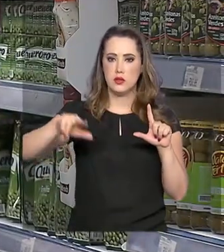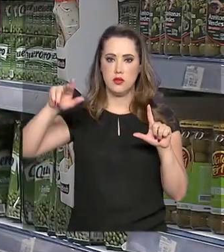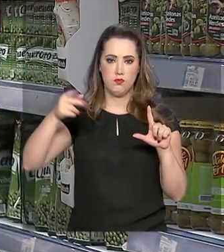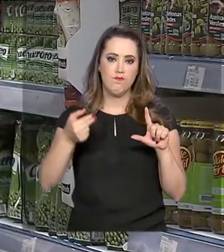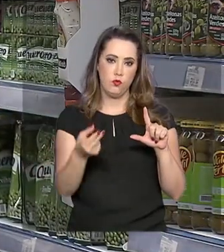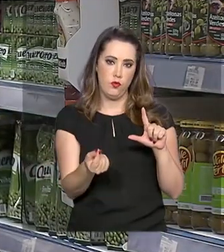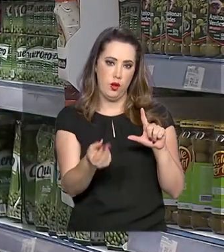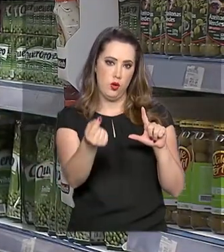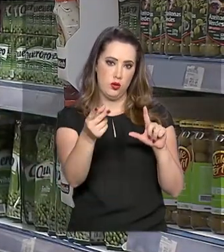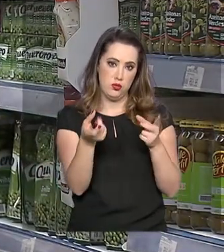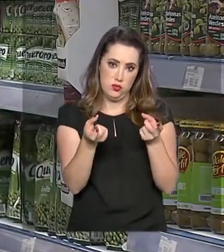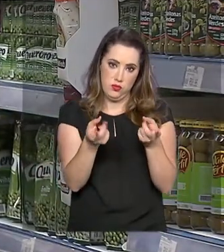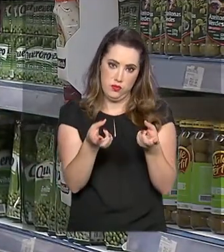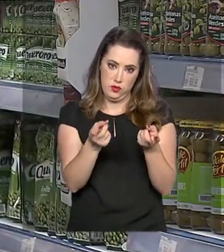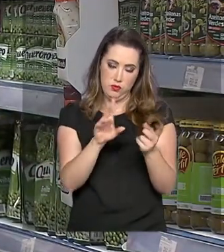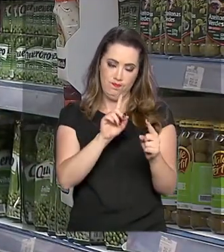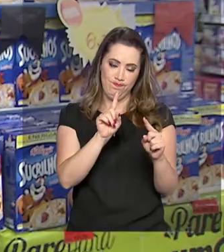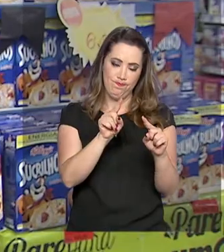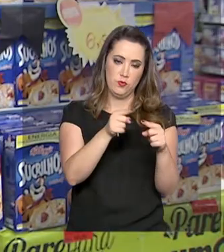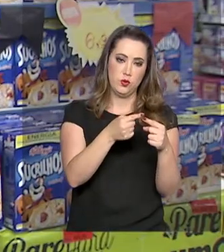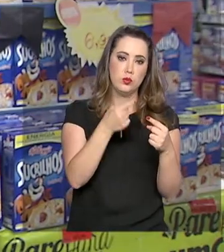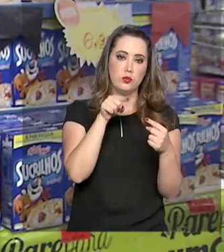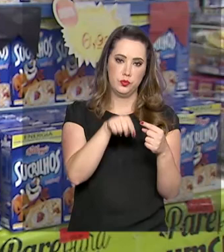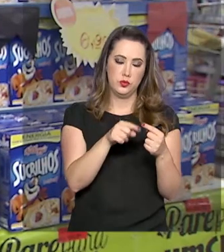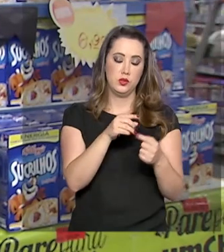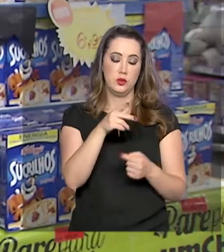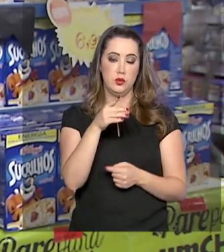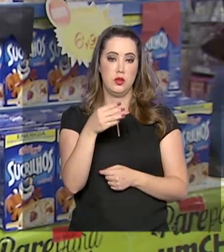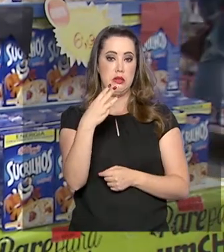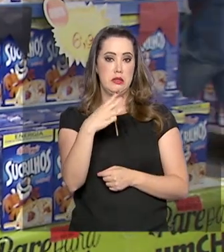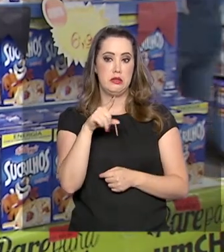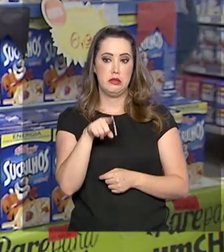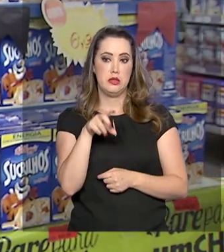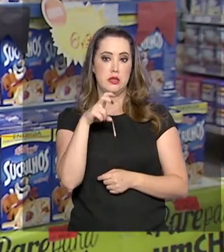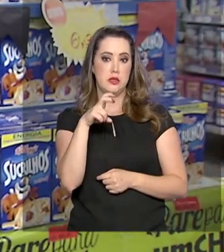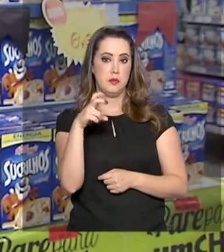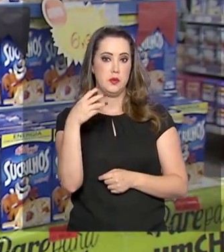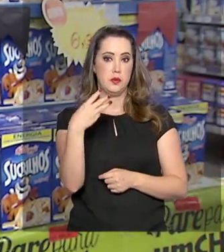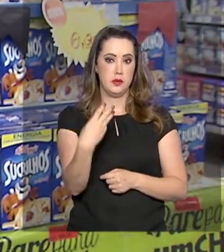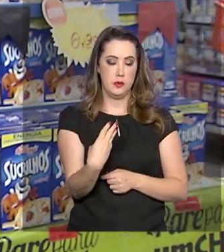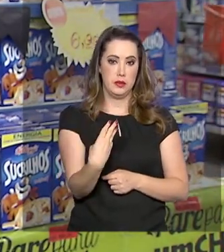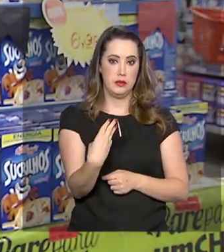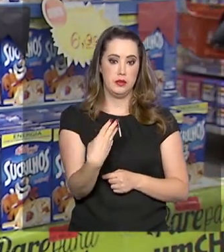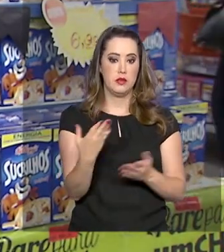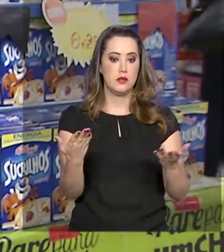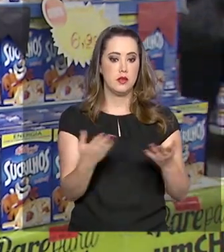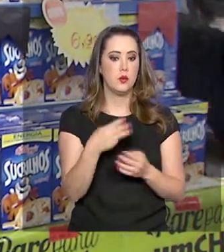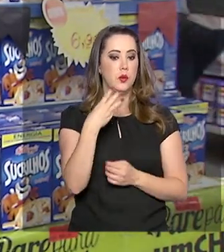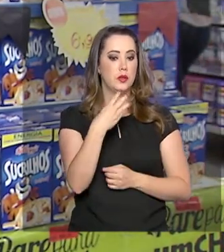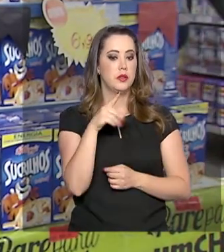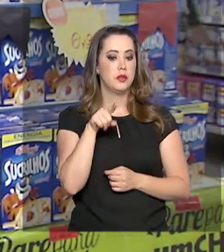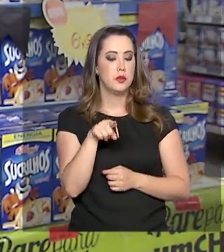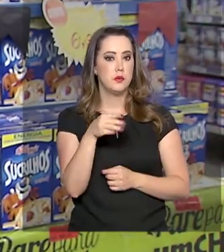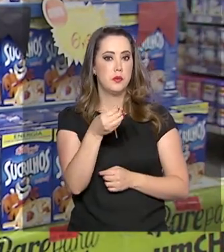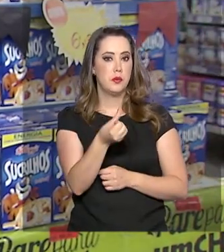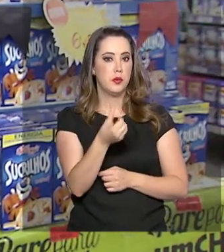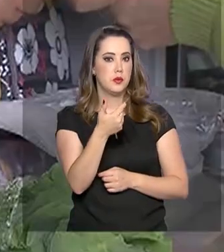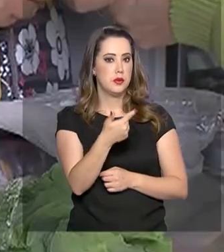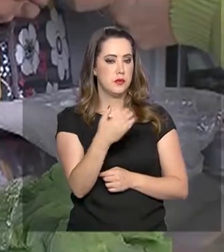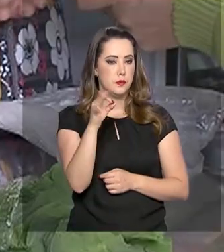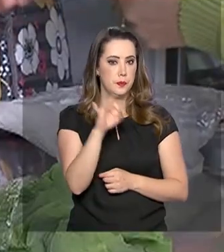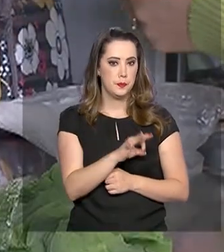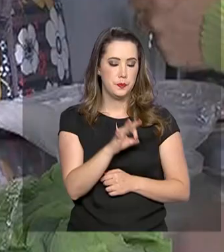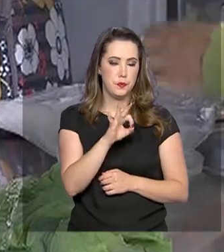produtos que afetam diretamente o bolso do consumidor, passou de 3,53% para 3,62%.